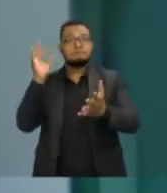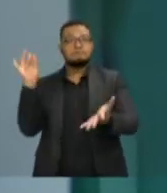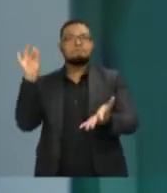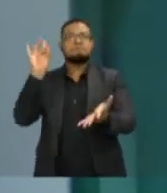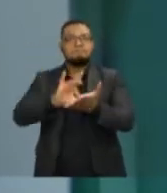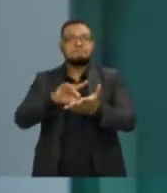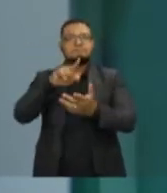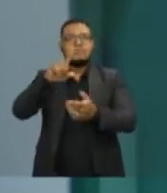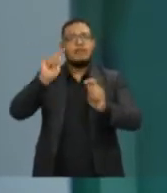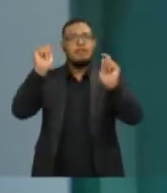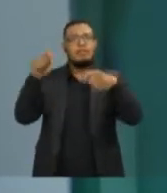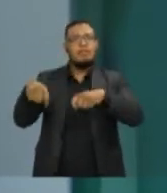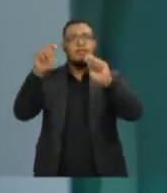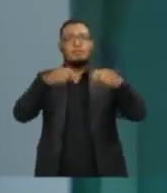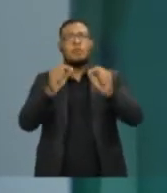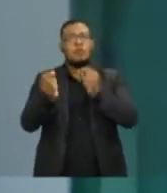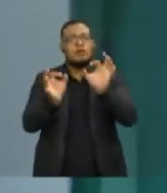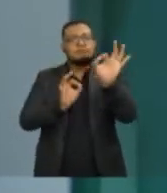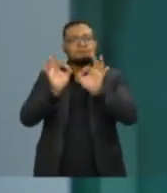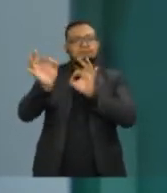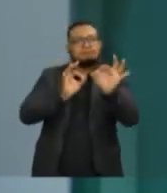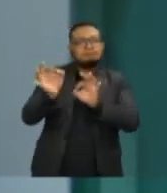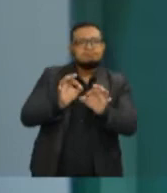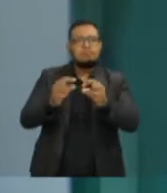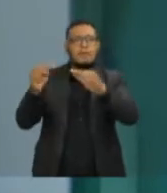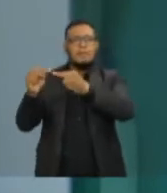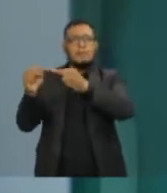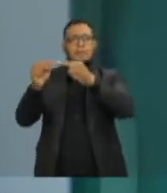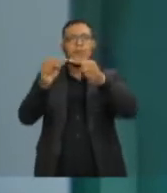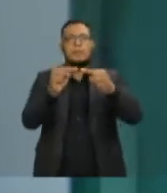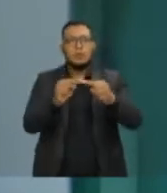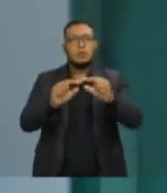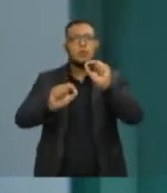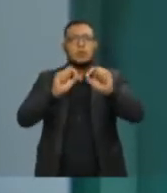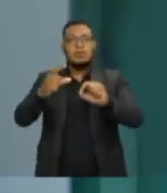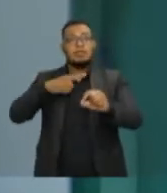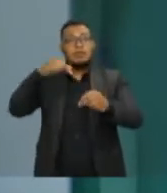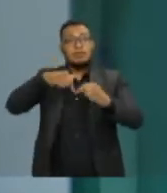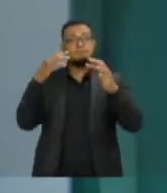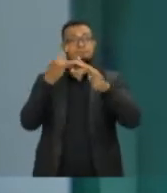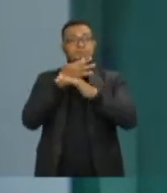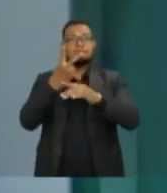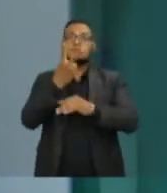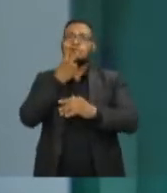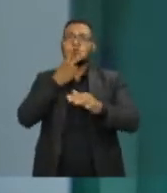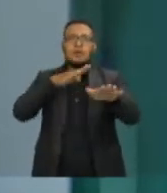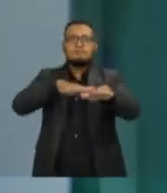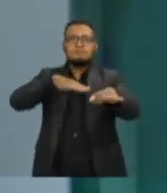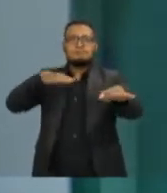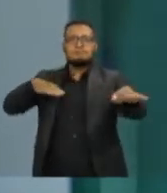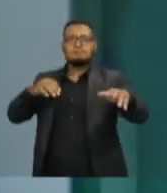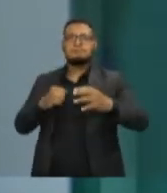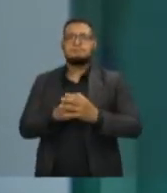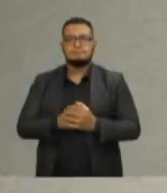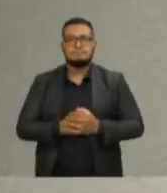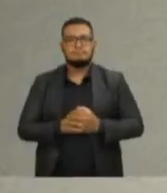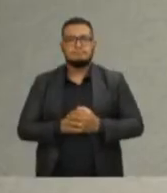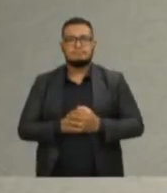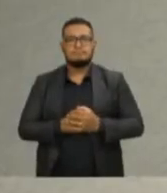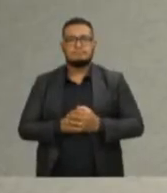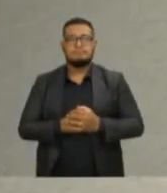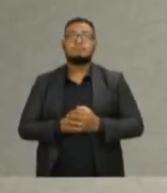possibilitar o ordenamento ou reordenamento territorial na cidade de Vitória? Eu quero